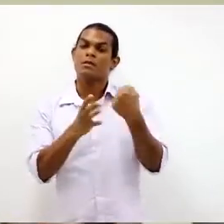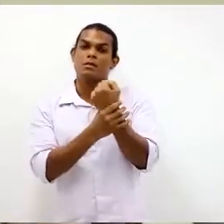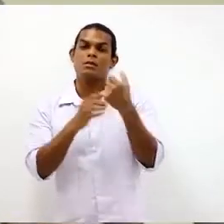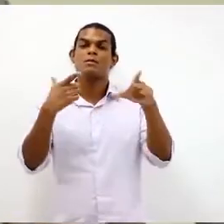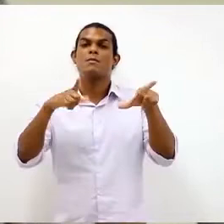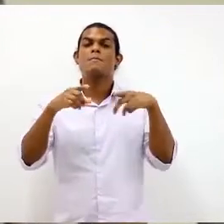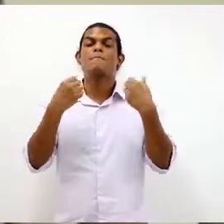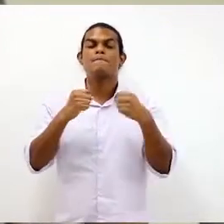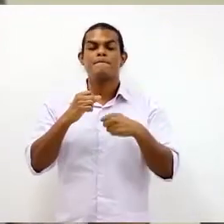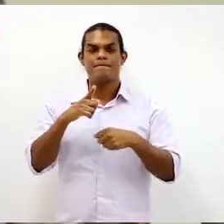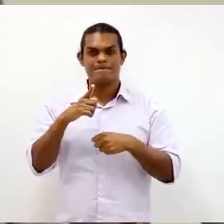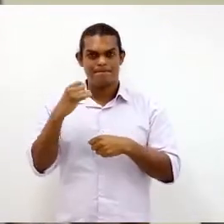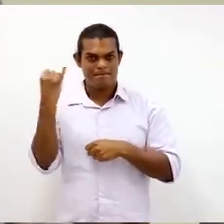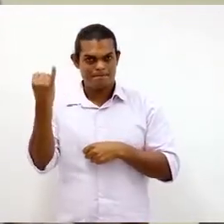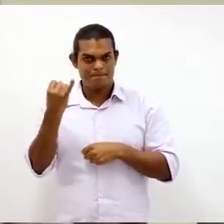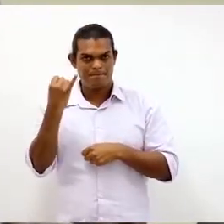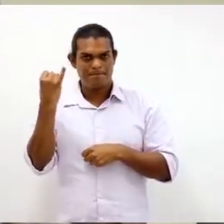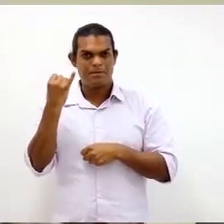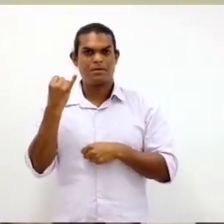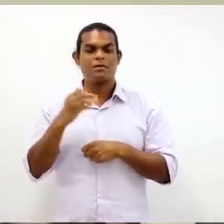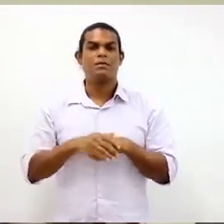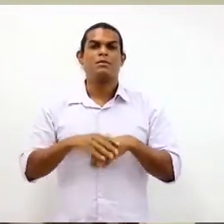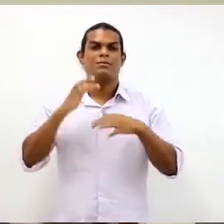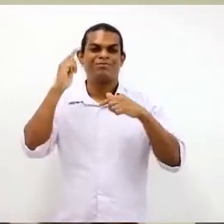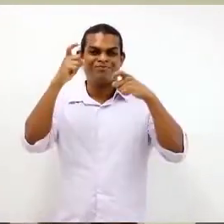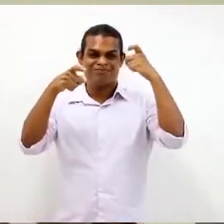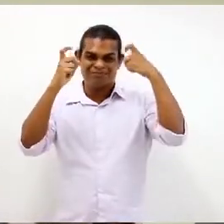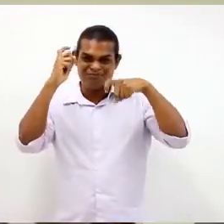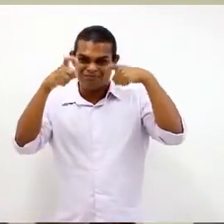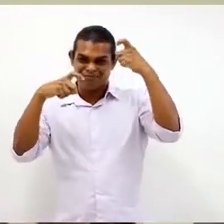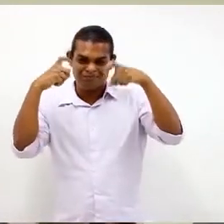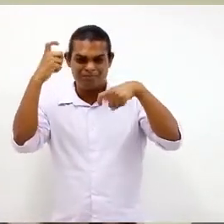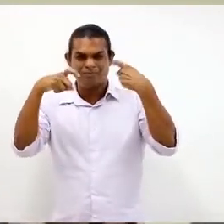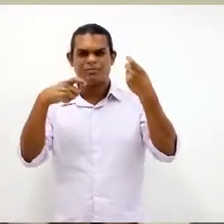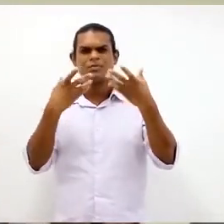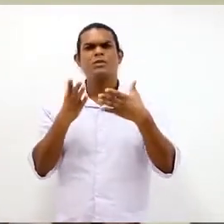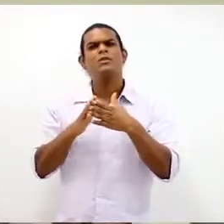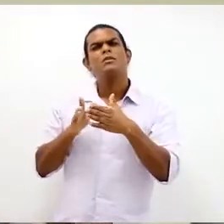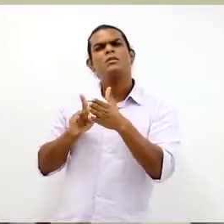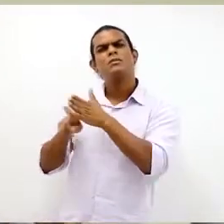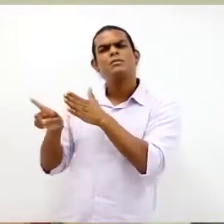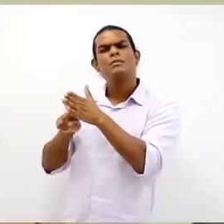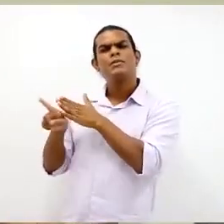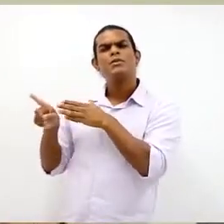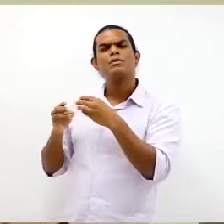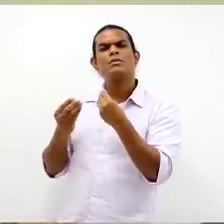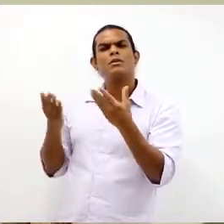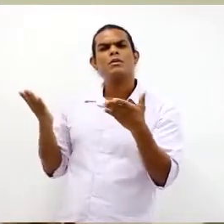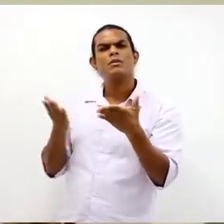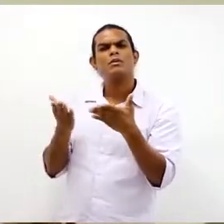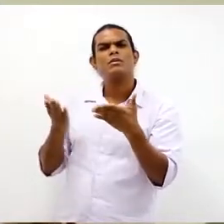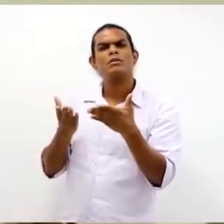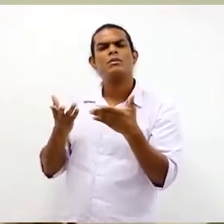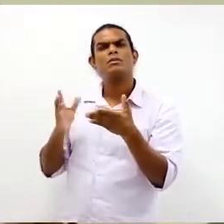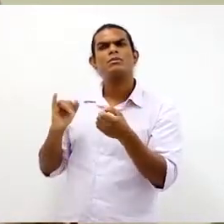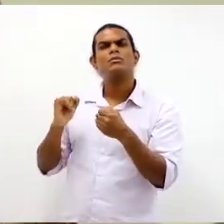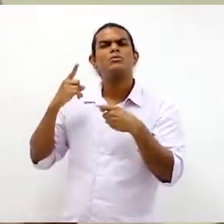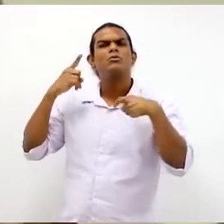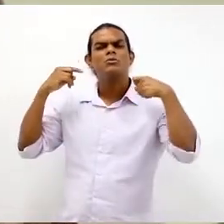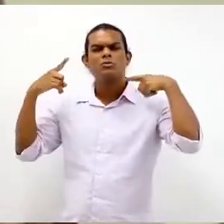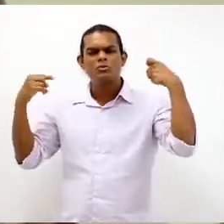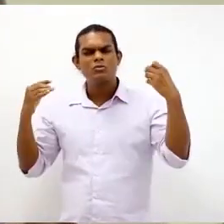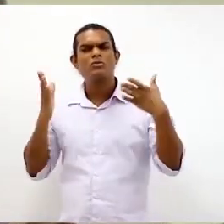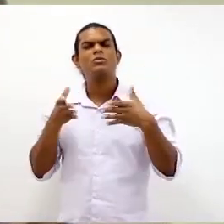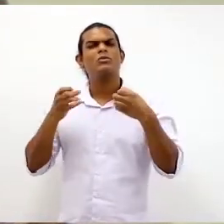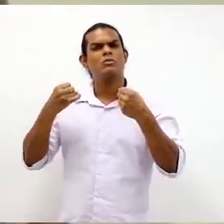tenha essa preocupação. William, agora nós podíamos falar e crer seu depoimento sobre a questão, você nos falou do ruído, nos